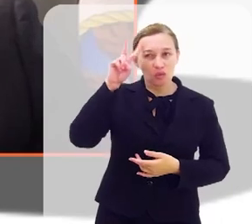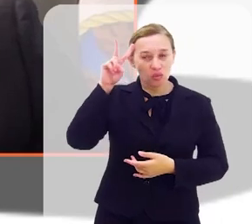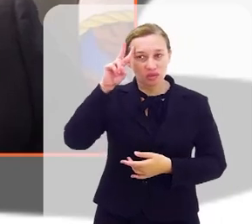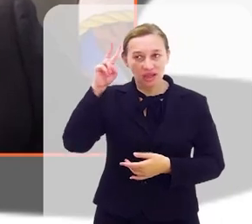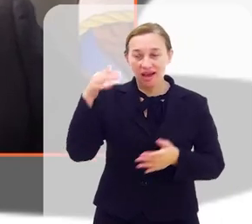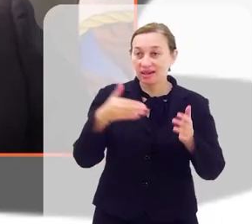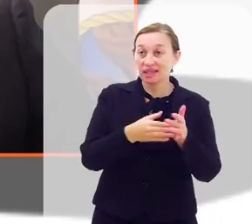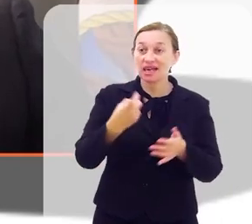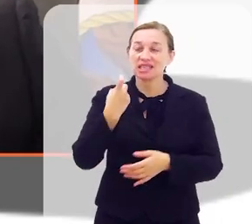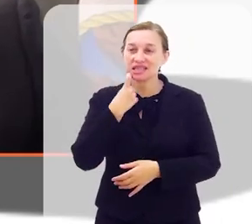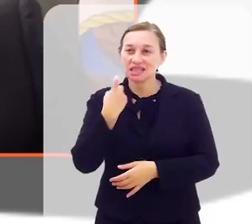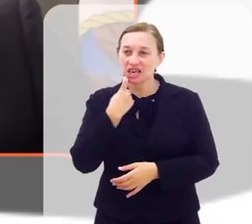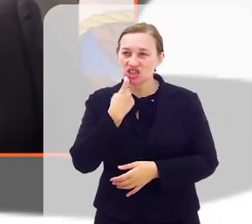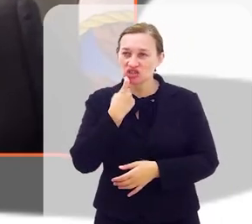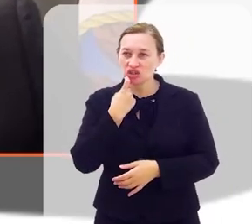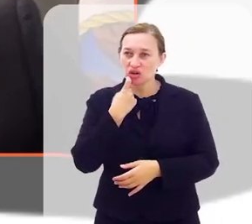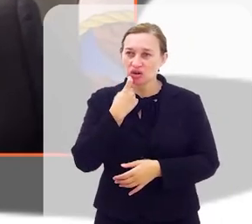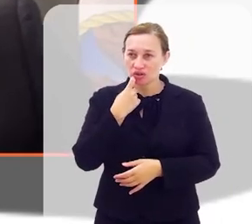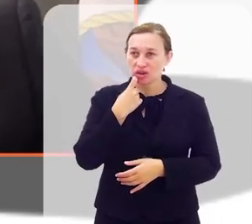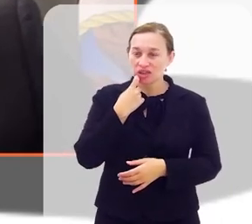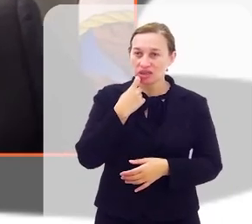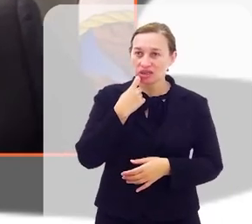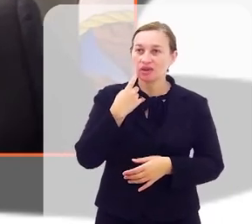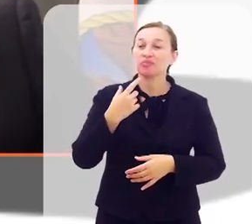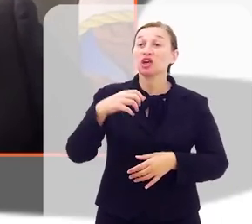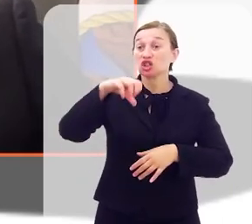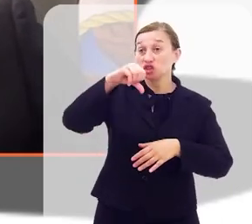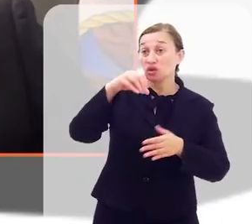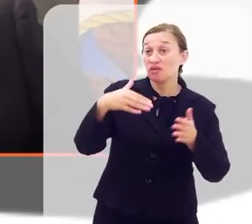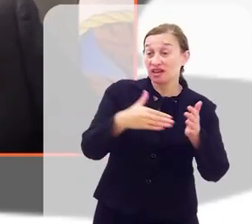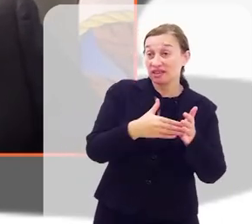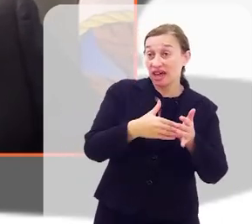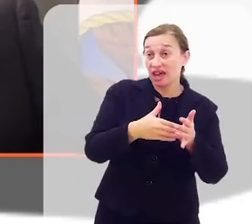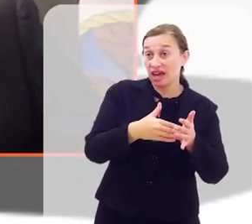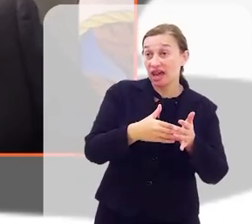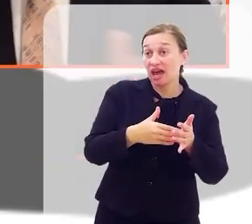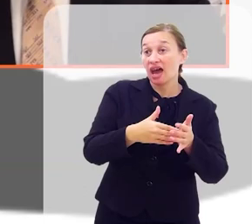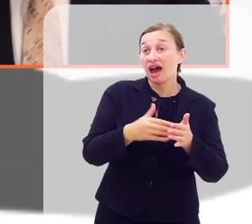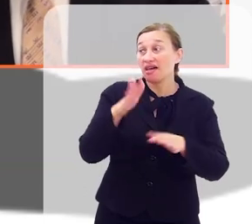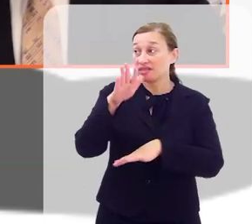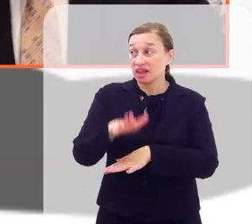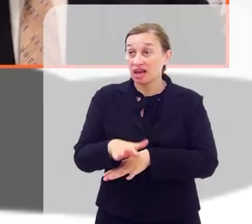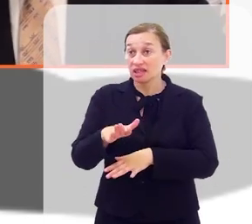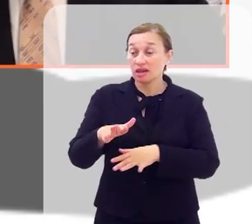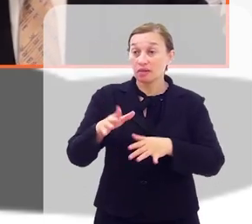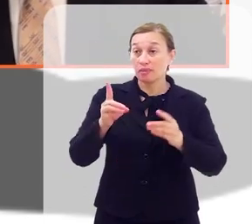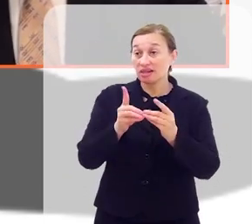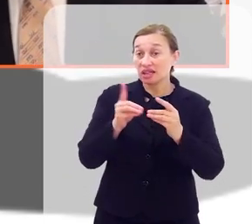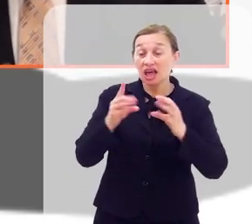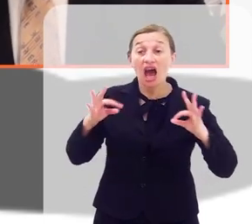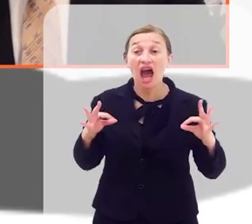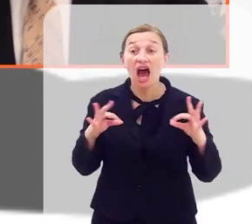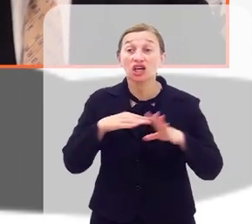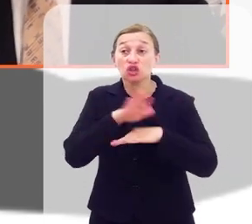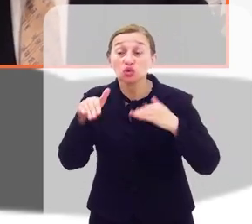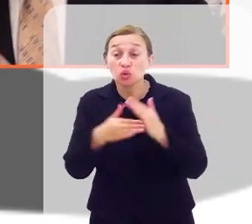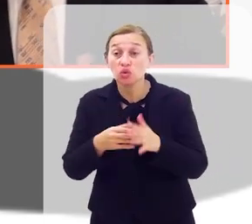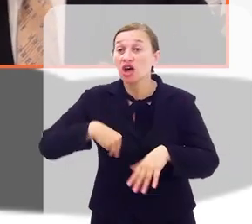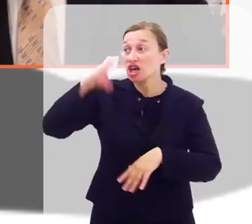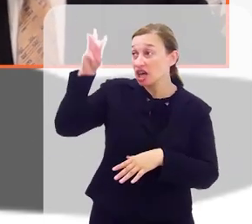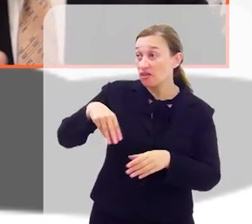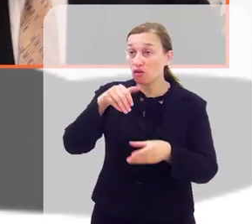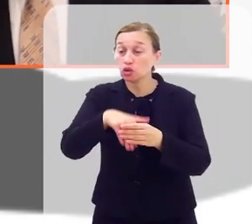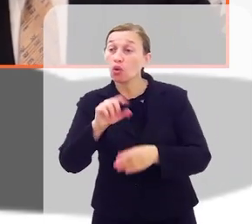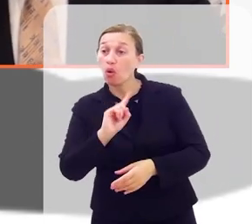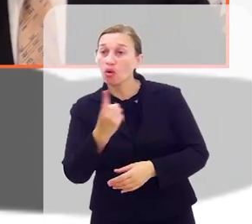tarde, que é o horário programado aqui da Assembleia, para atender a todos, independente de quem votou na gente, quem não